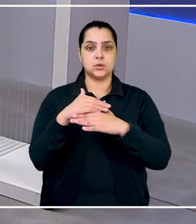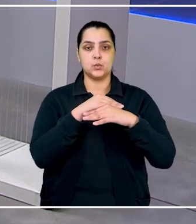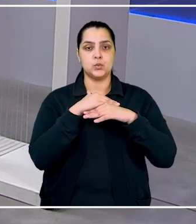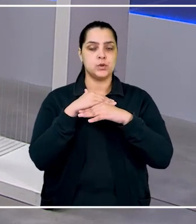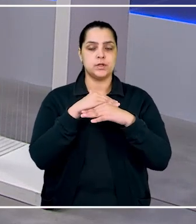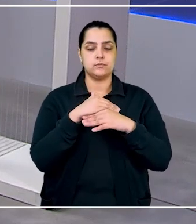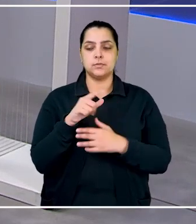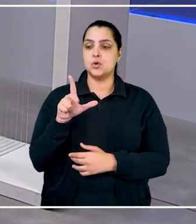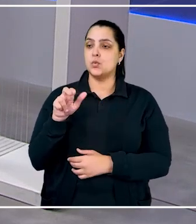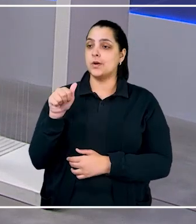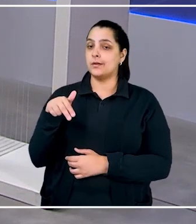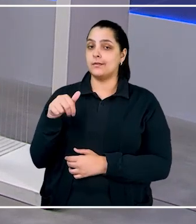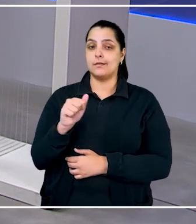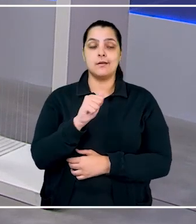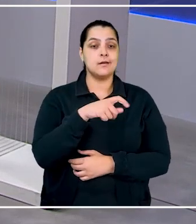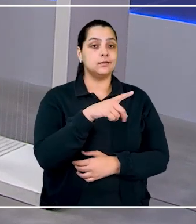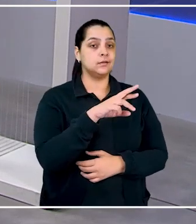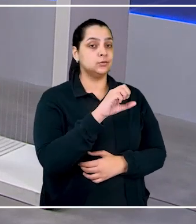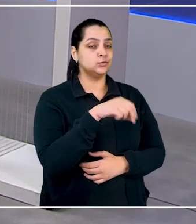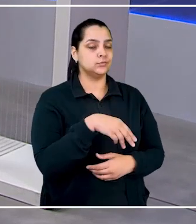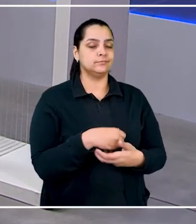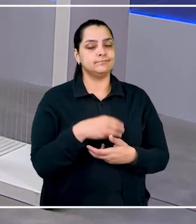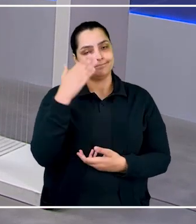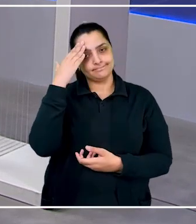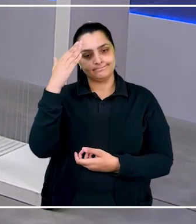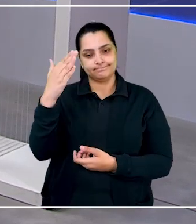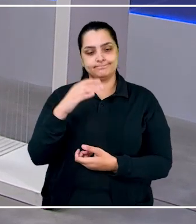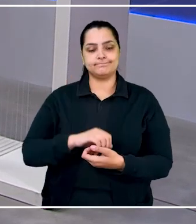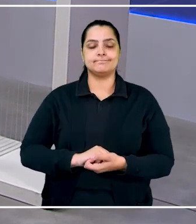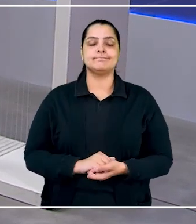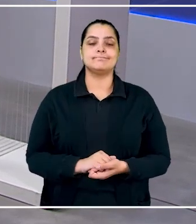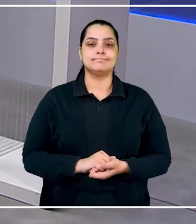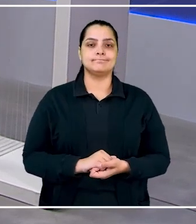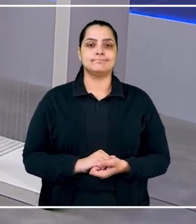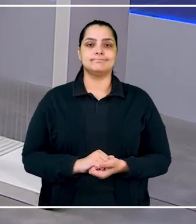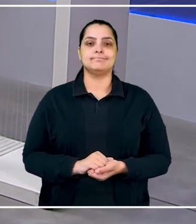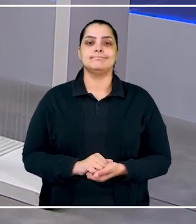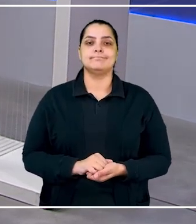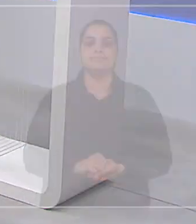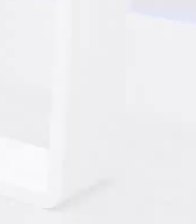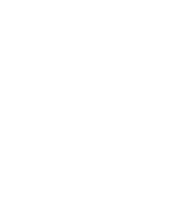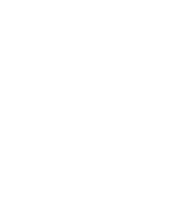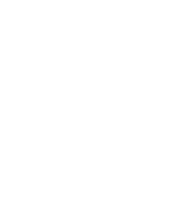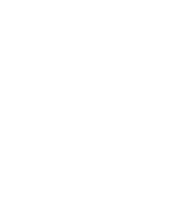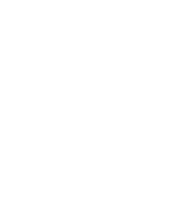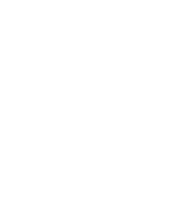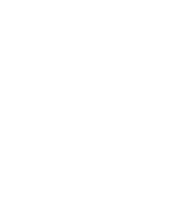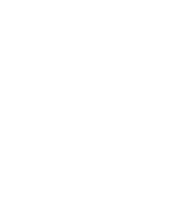unânime. Luana Anderson. Muito obrigada pelas informações, Larissa. Obrigado, Larissa.